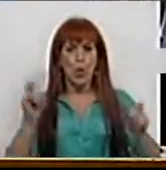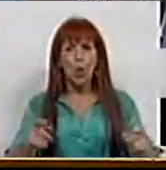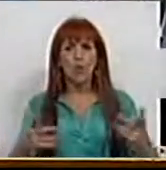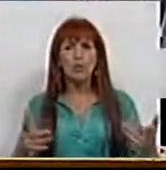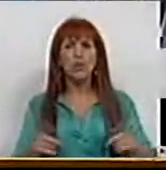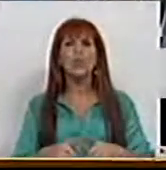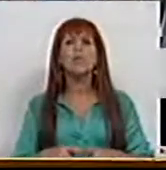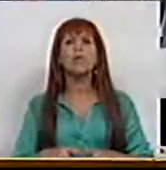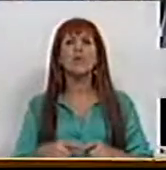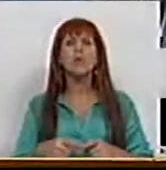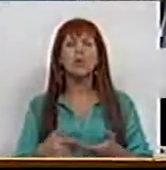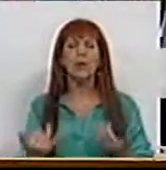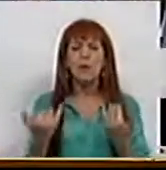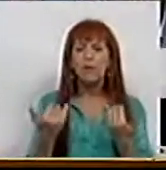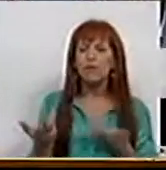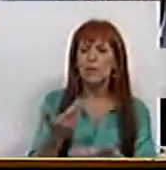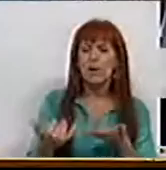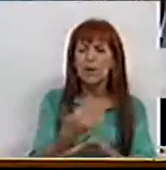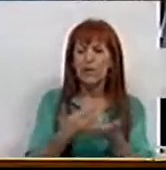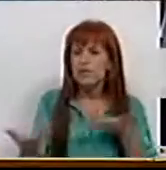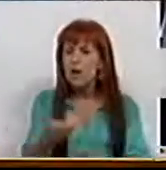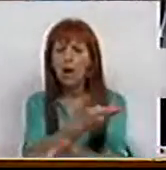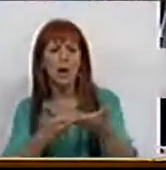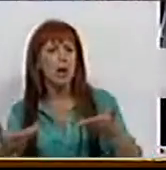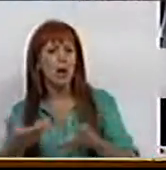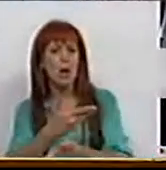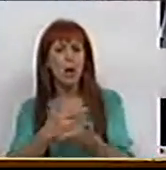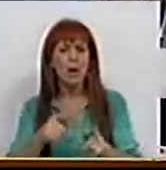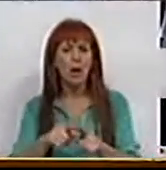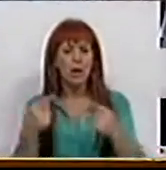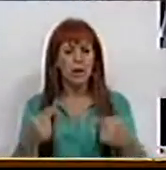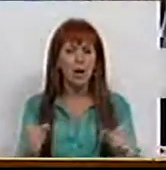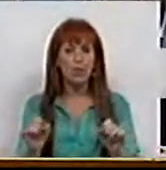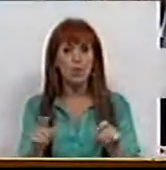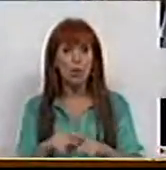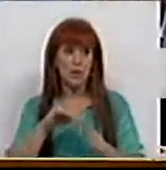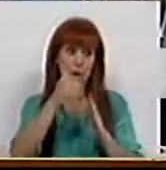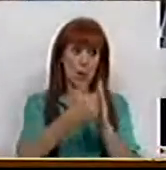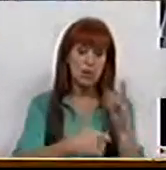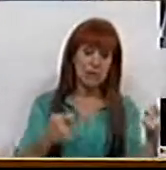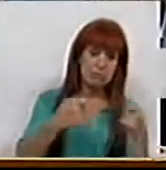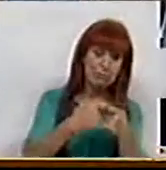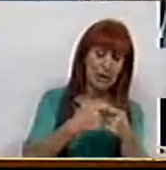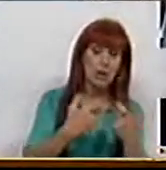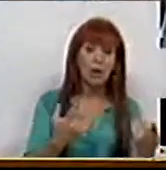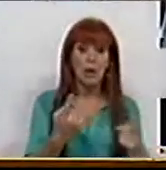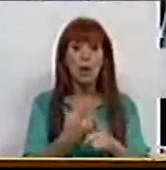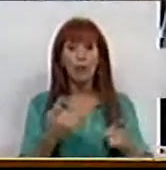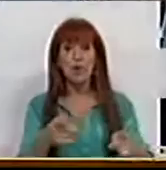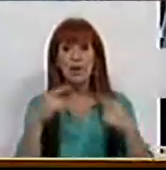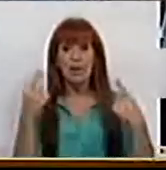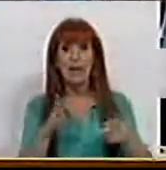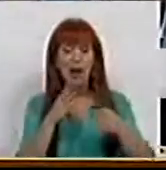do tráfego de dados contendo ou não com a Constituição, porque se